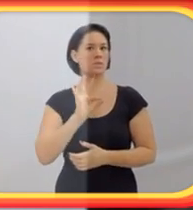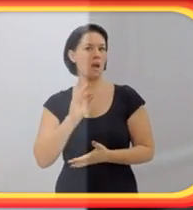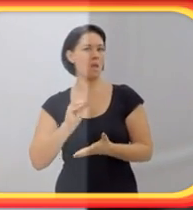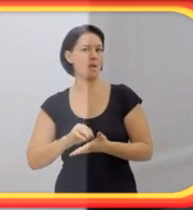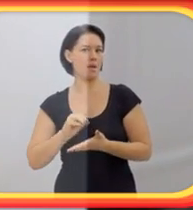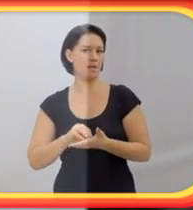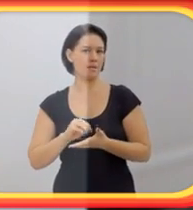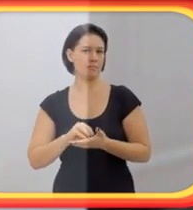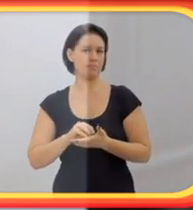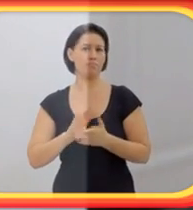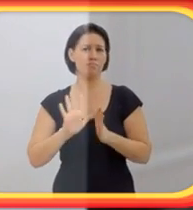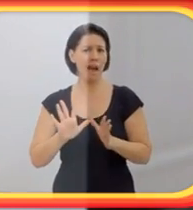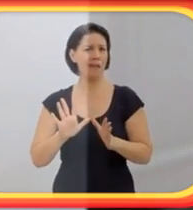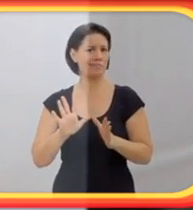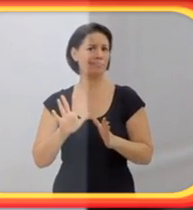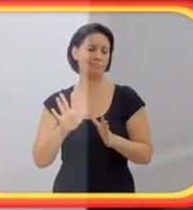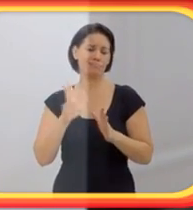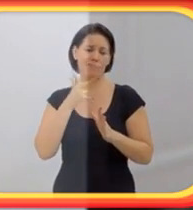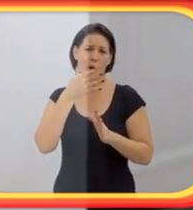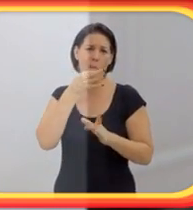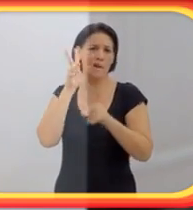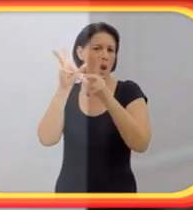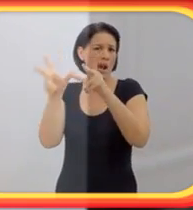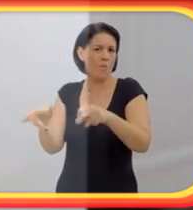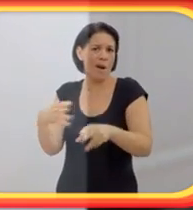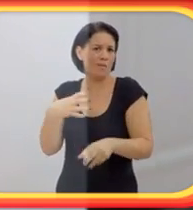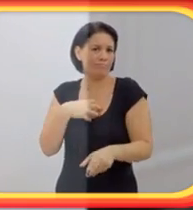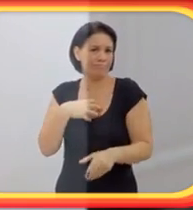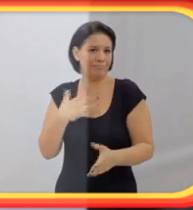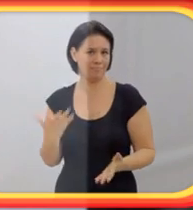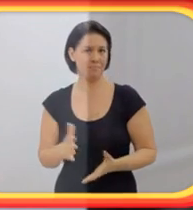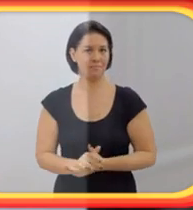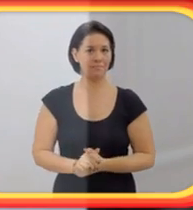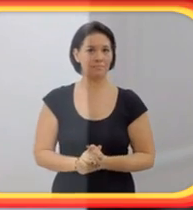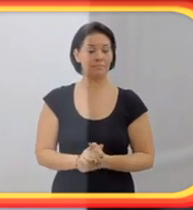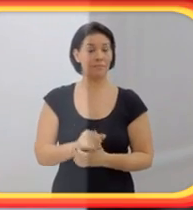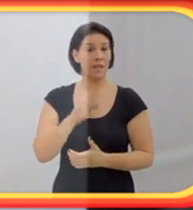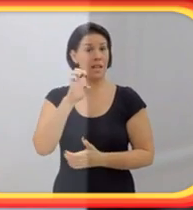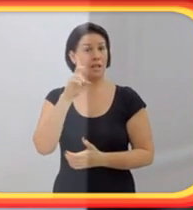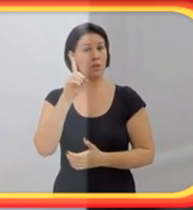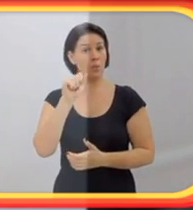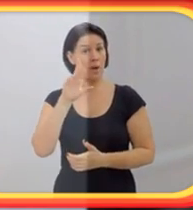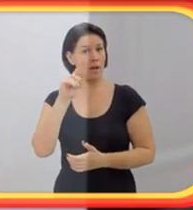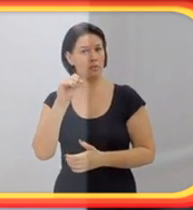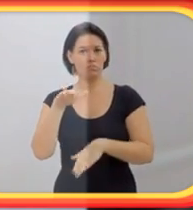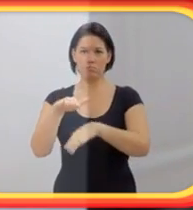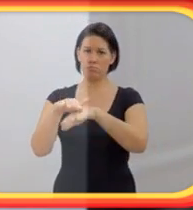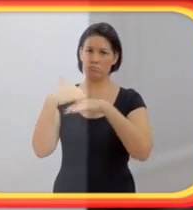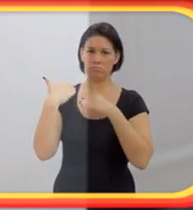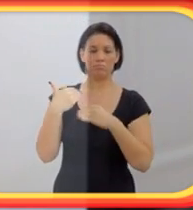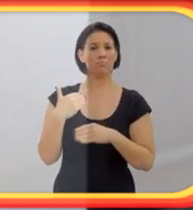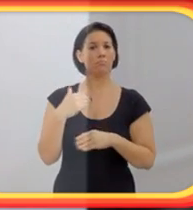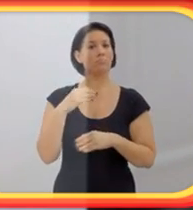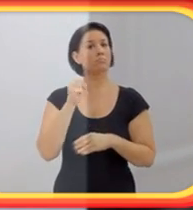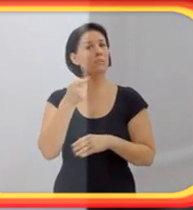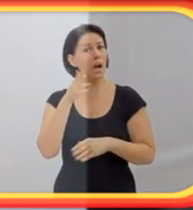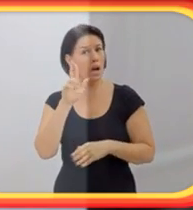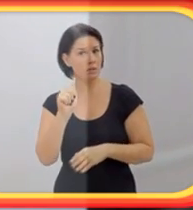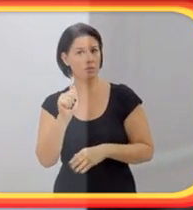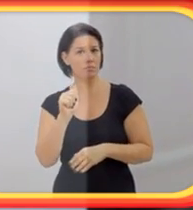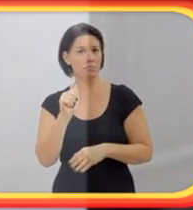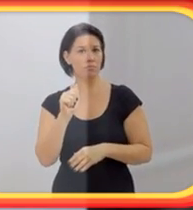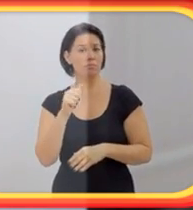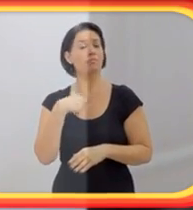não sabe ainda, mas com certeza a opinião vai ser a mesma. Aí o Eduardo falou, Sandra, então vamos fazer o seguinte. Vamos terminar